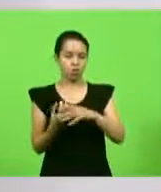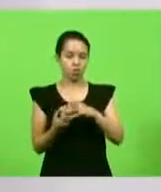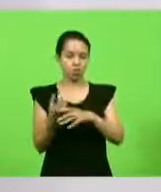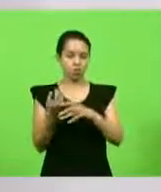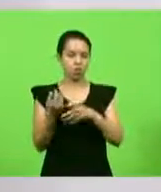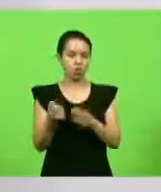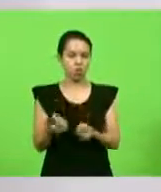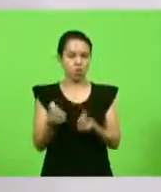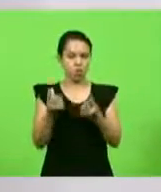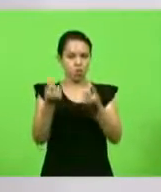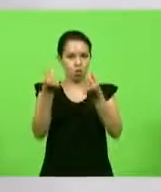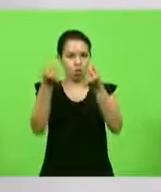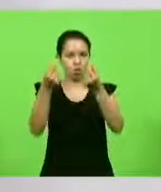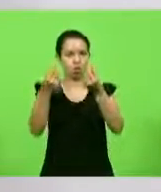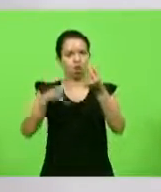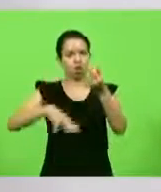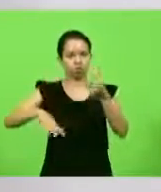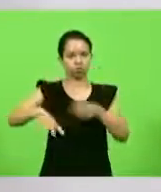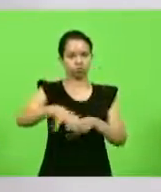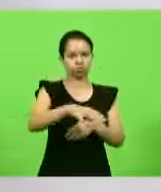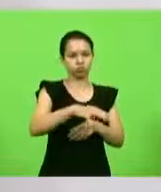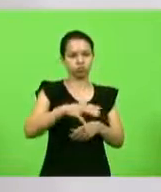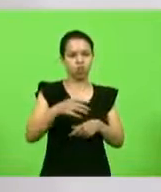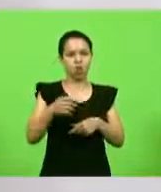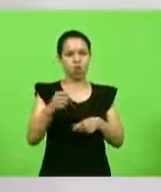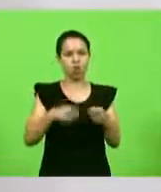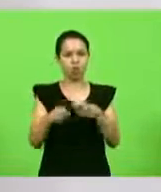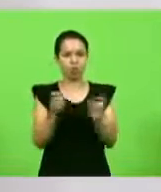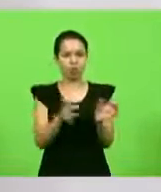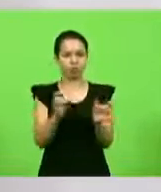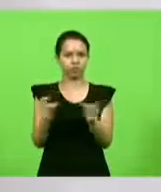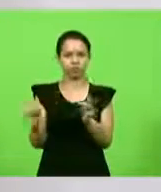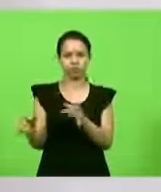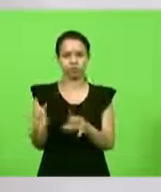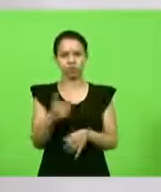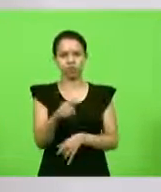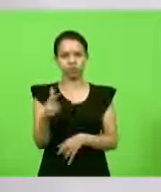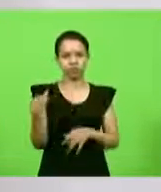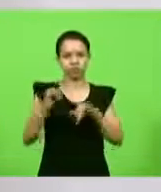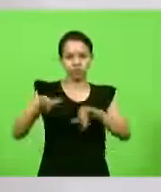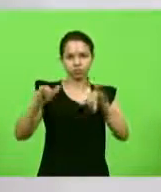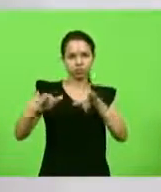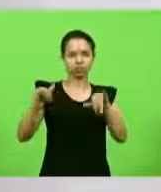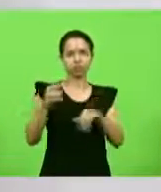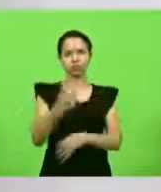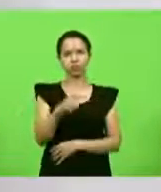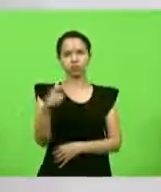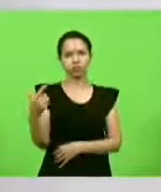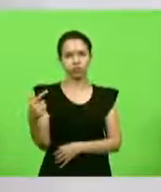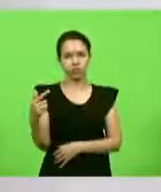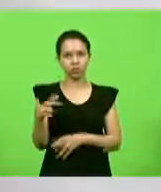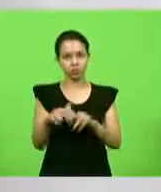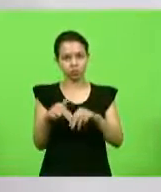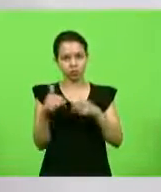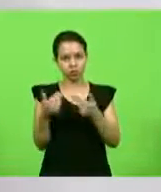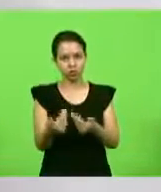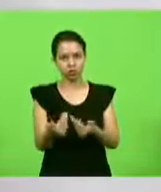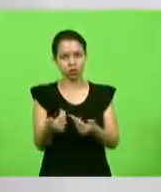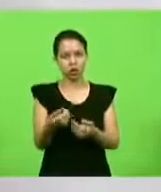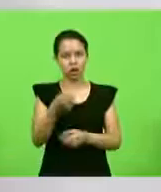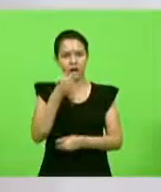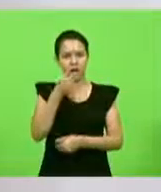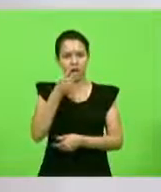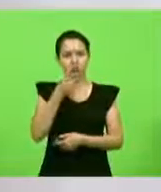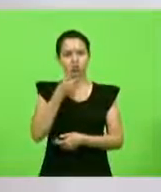setores de uma forma muito incisiva de comercializar, no sentido de publicizar isso. Por isso que quando vem um remédio muito